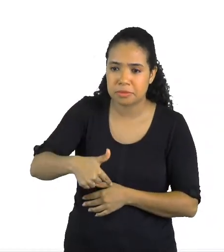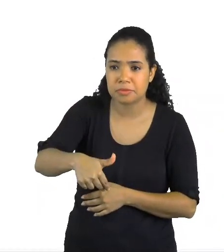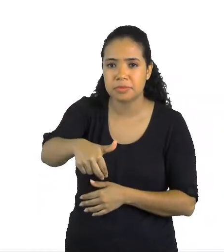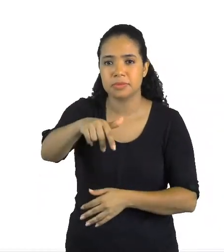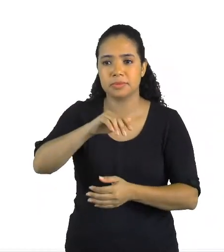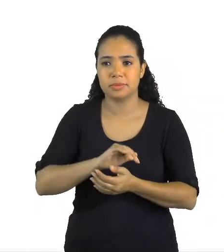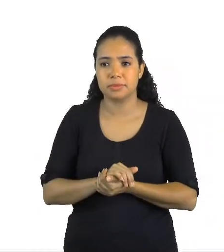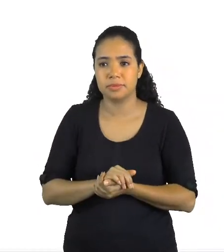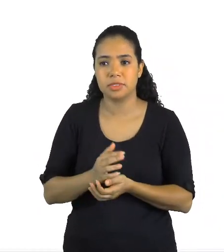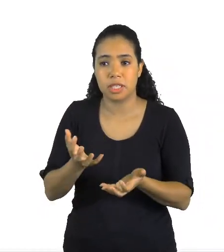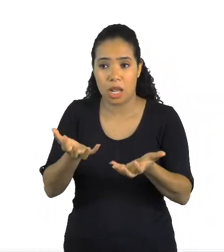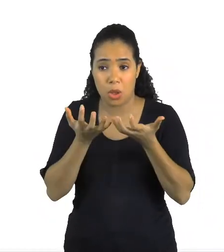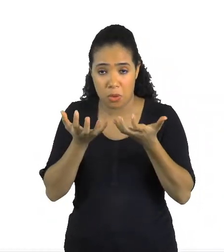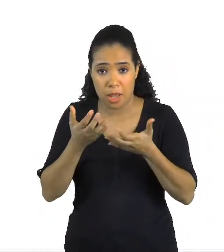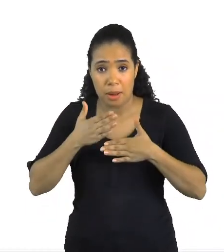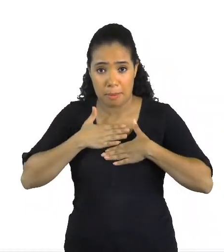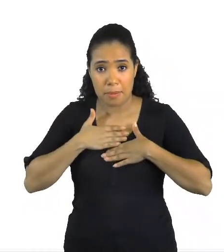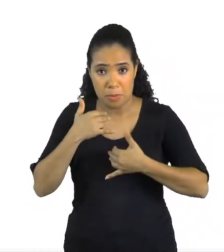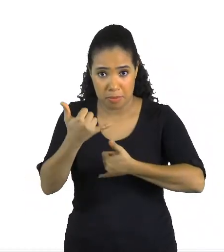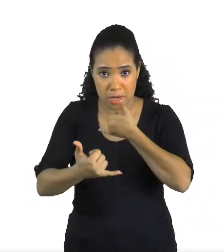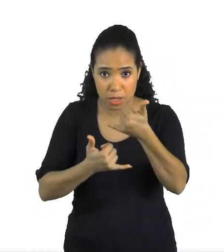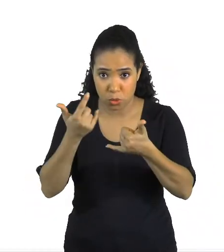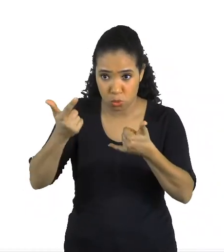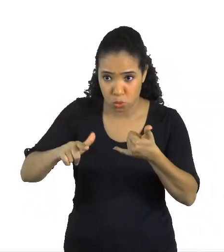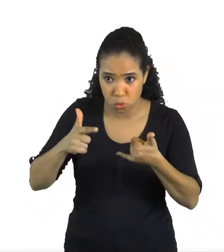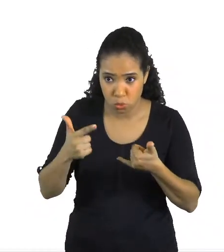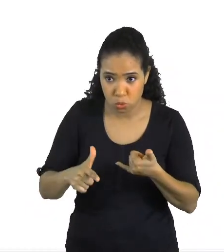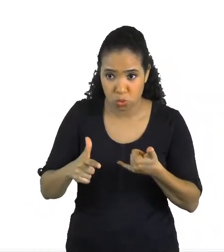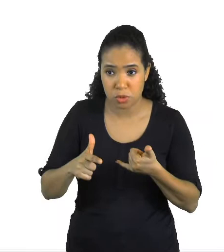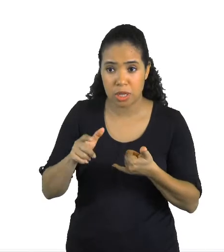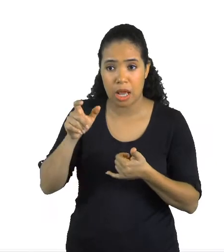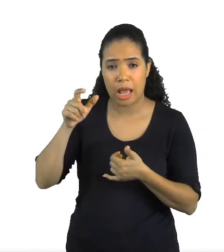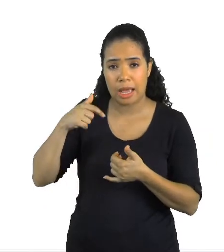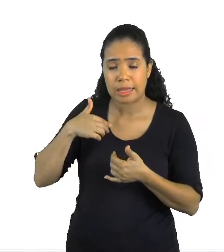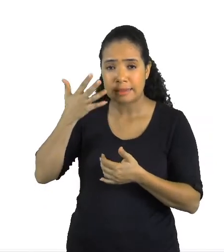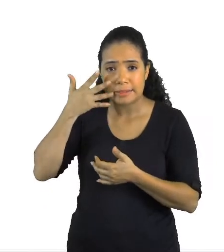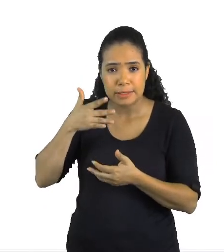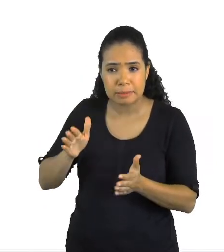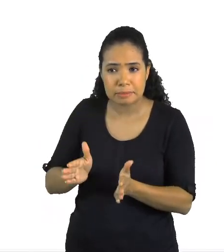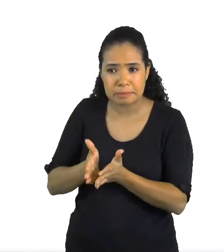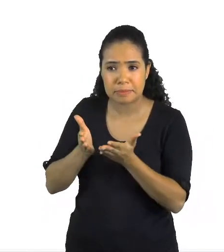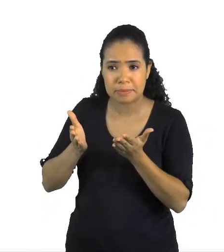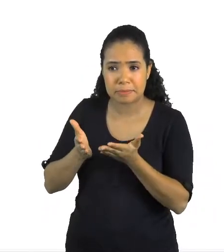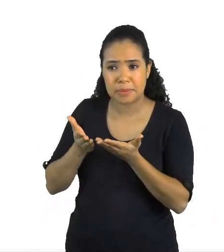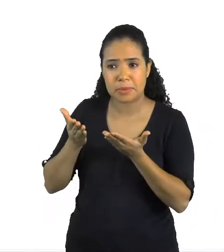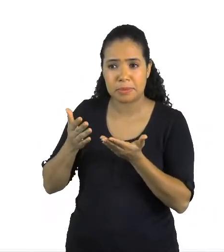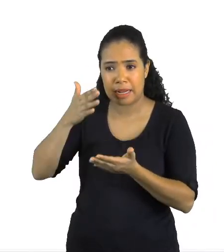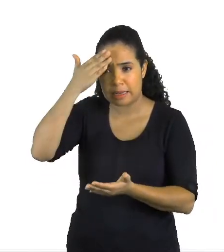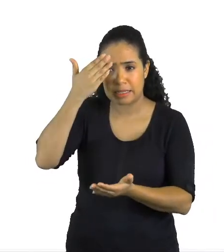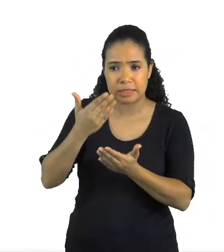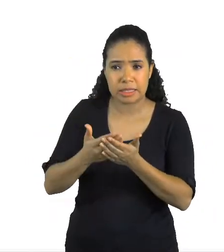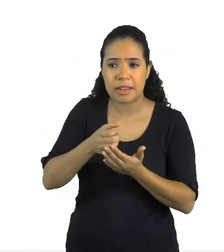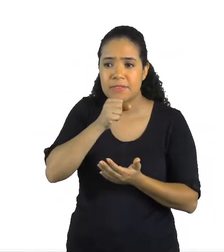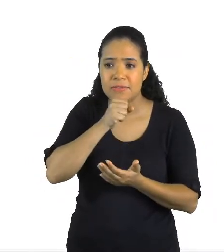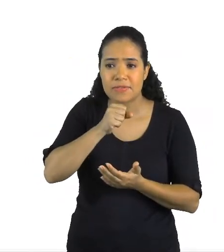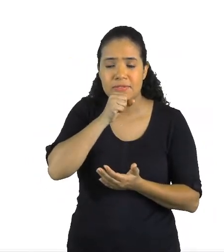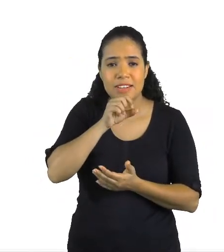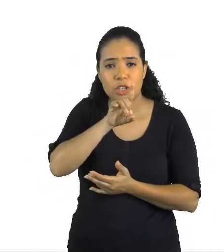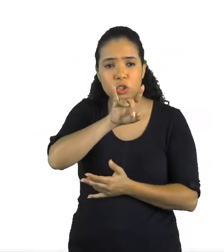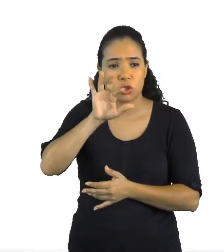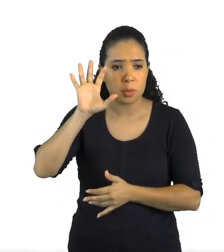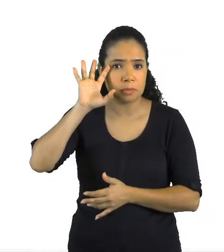Eu quero os meus brinquedos novamente. Sou um pobre menino, acreditai, que envelheceu um dia de